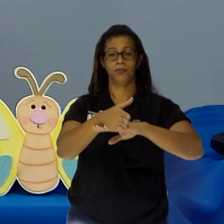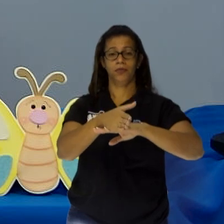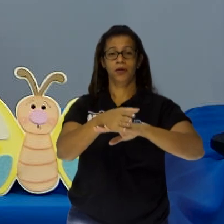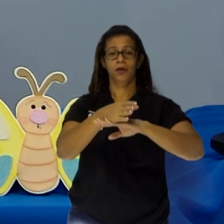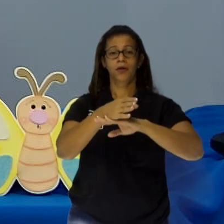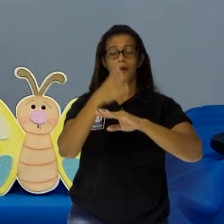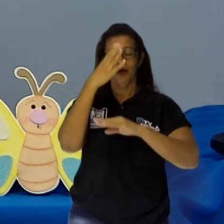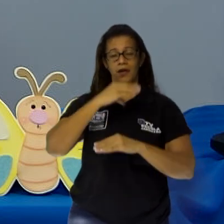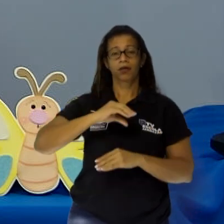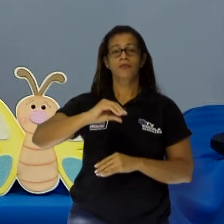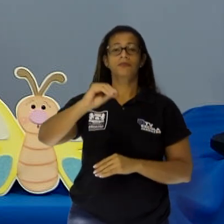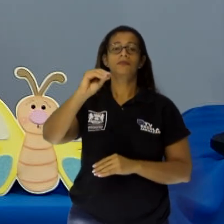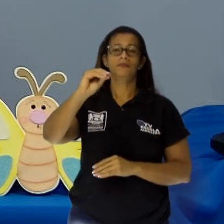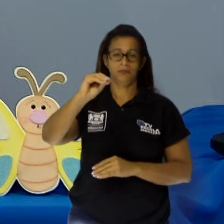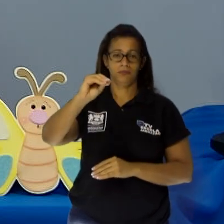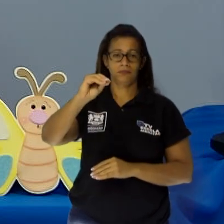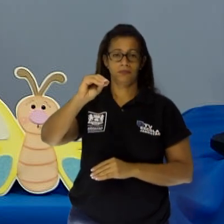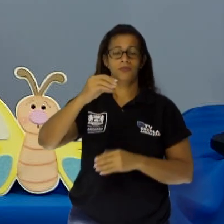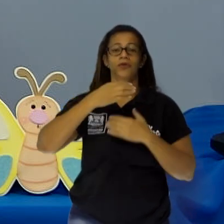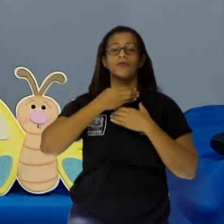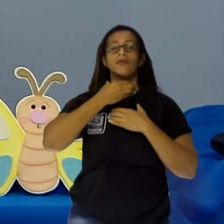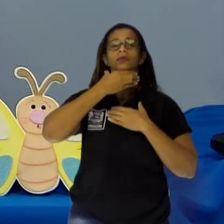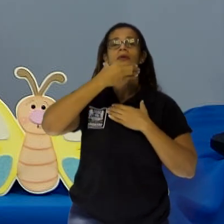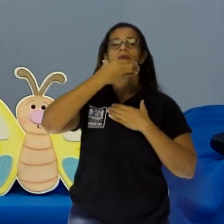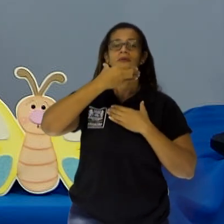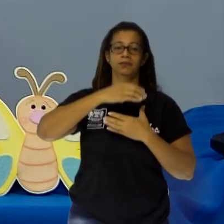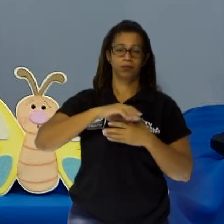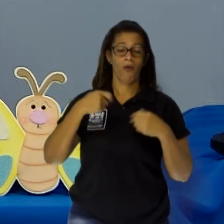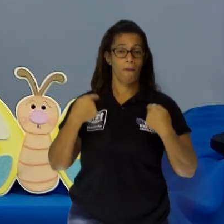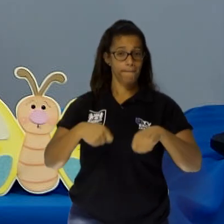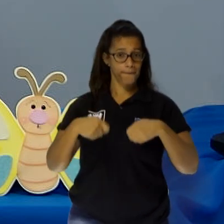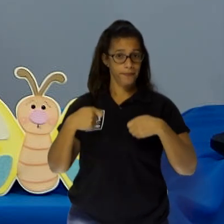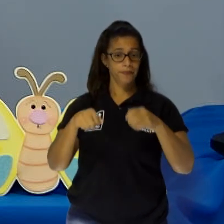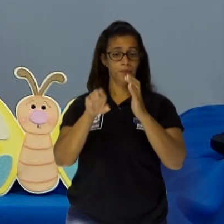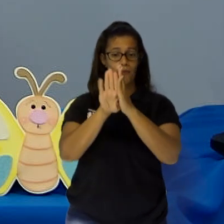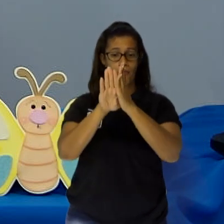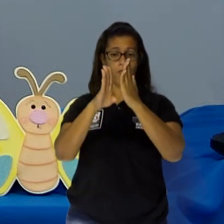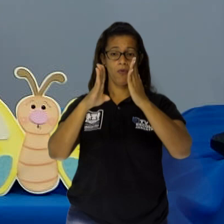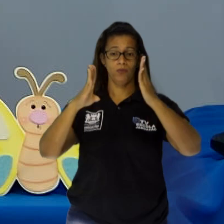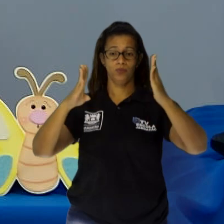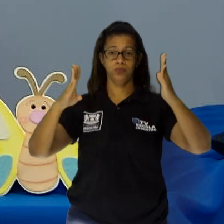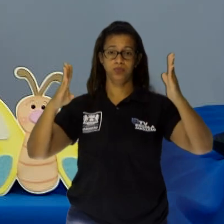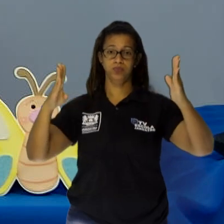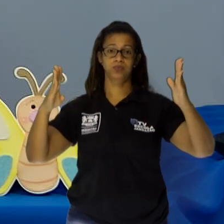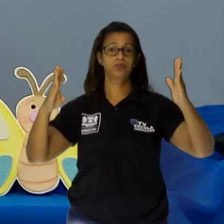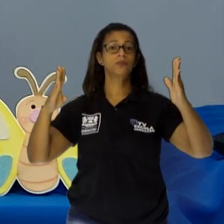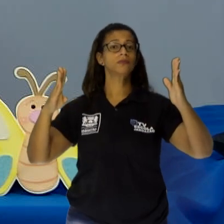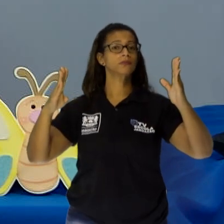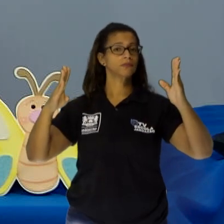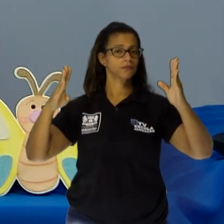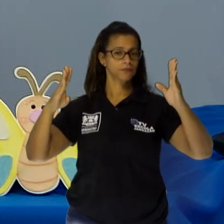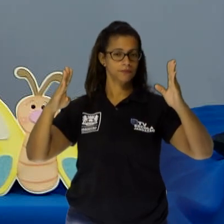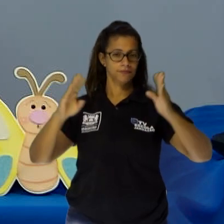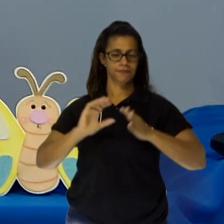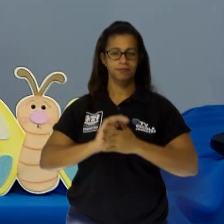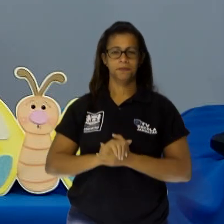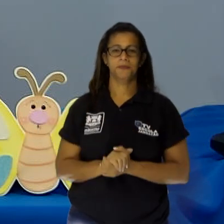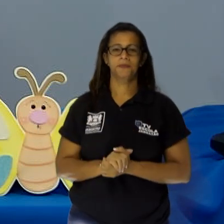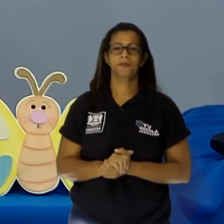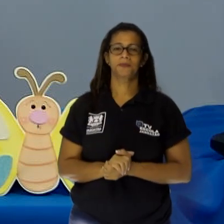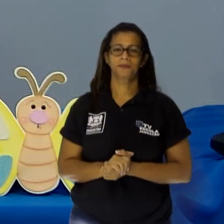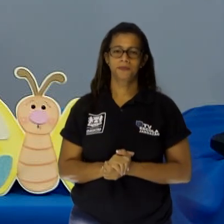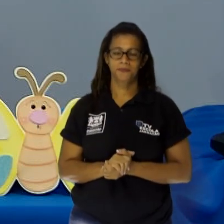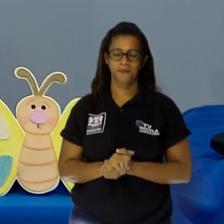uma porta grande, bem larga. E a gente vai fazendo a porta com